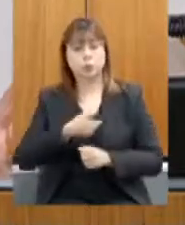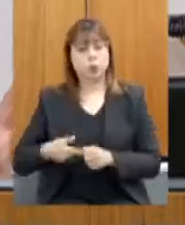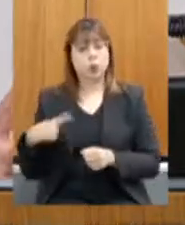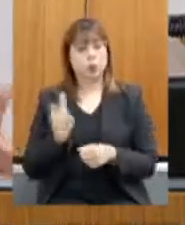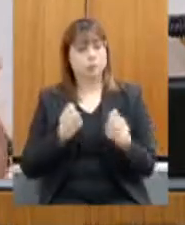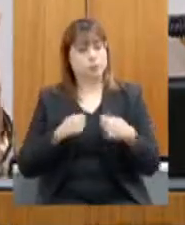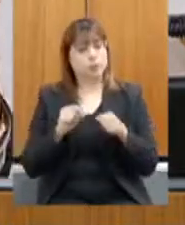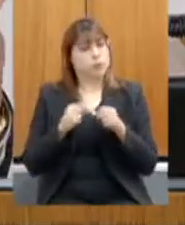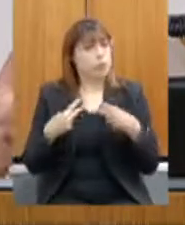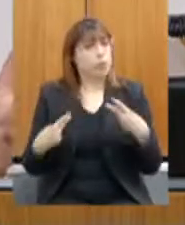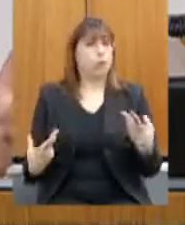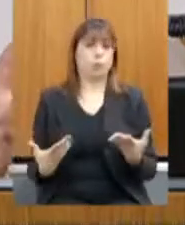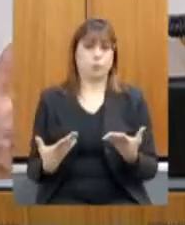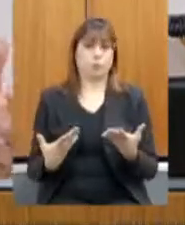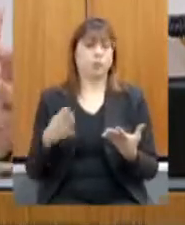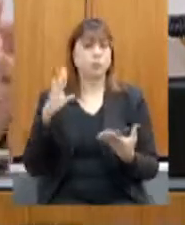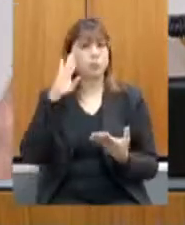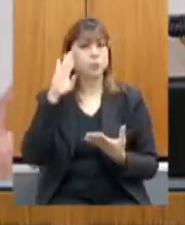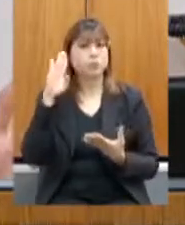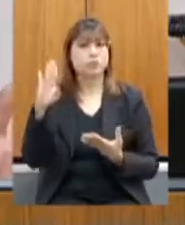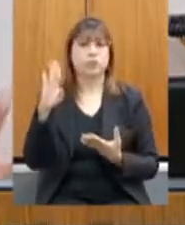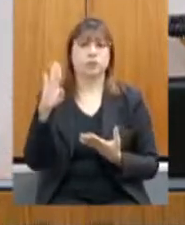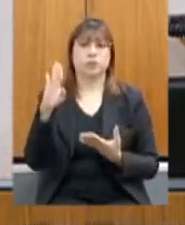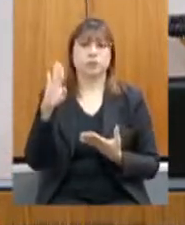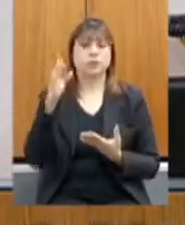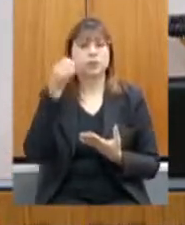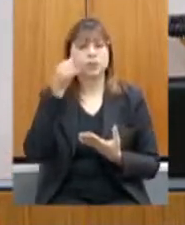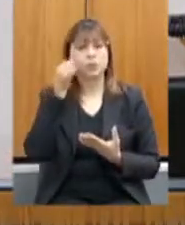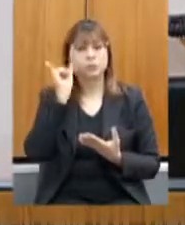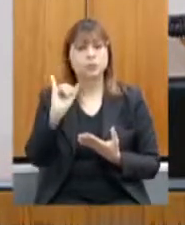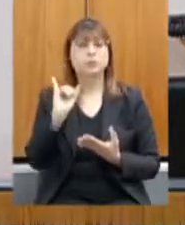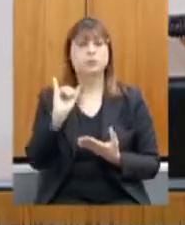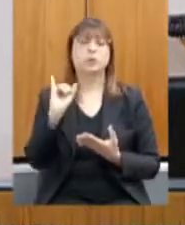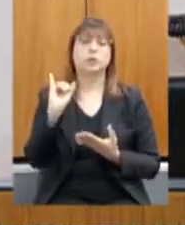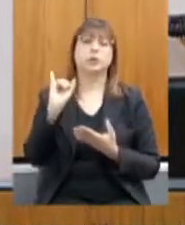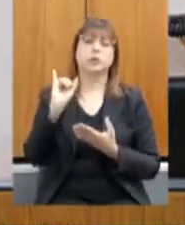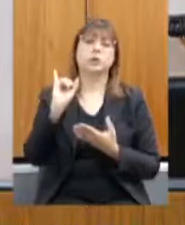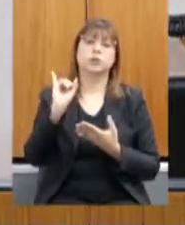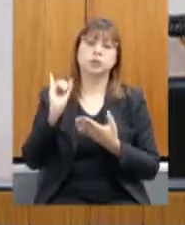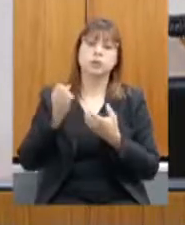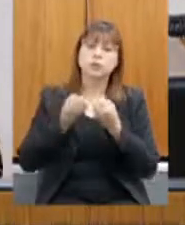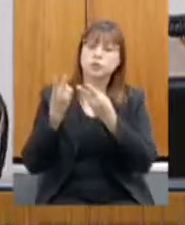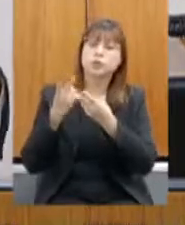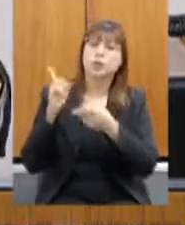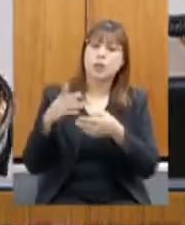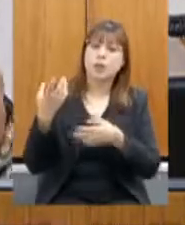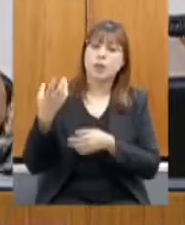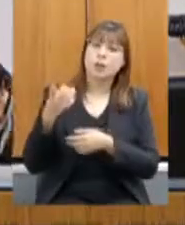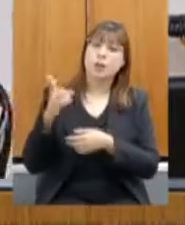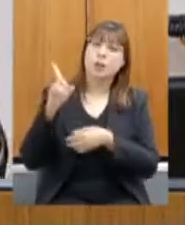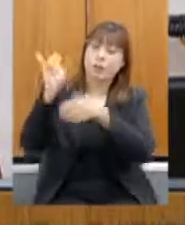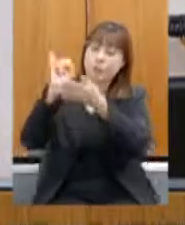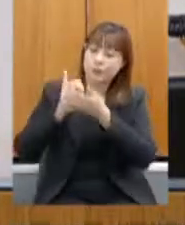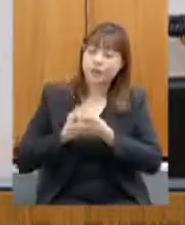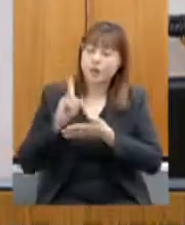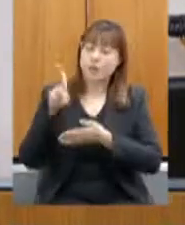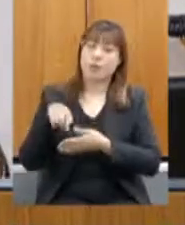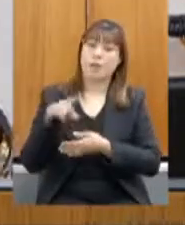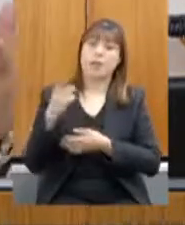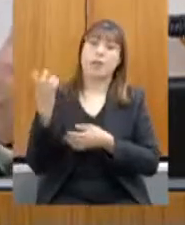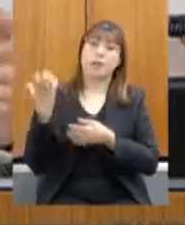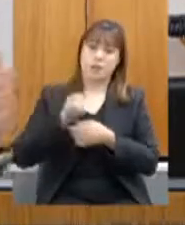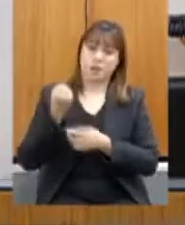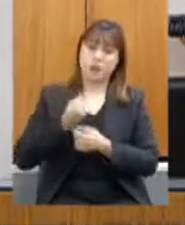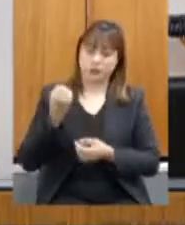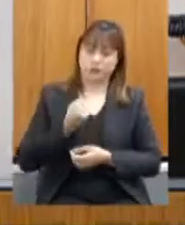especialmente com relação a barrar a importação de leite nesse momento, o que traz um prejuízo enorme, porque